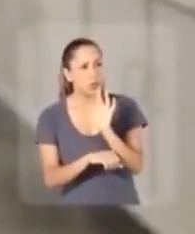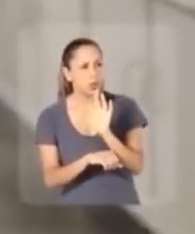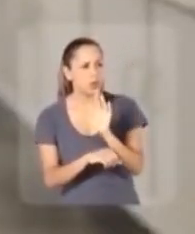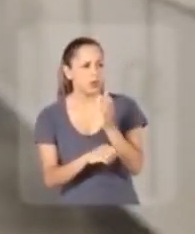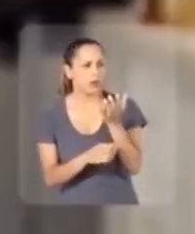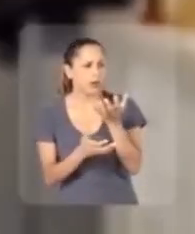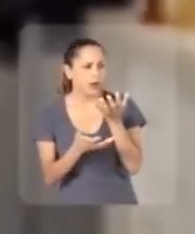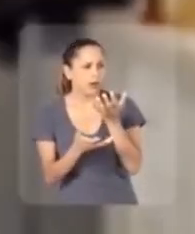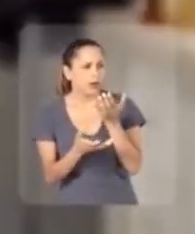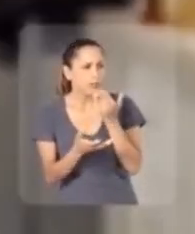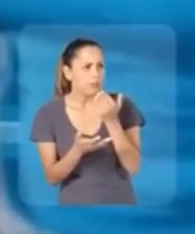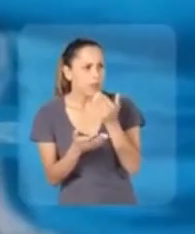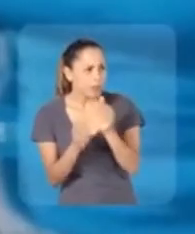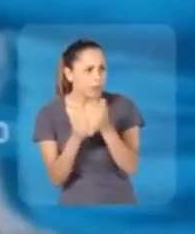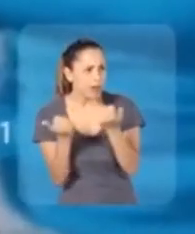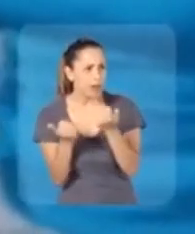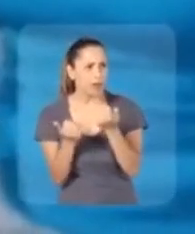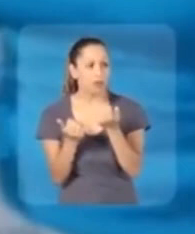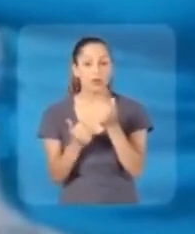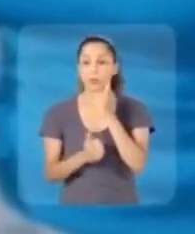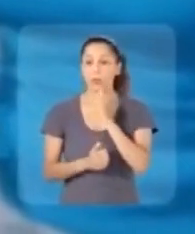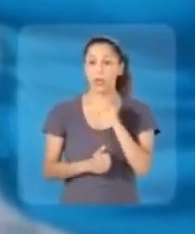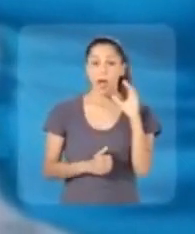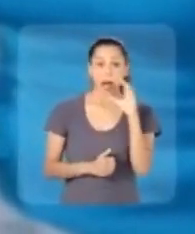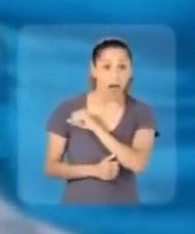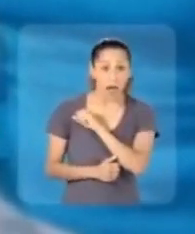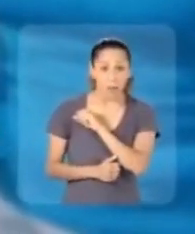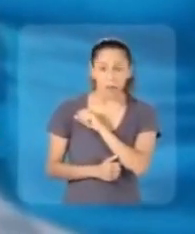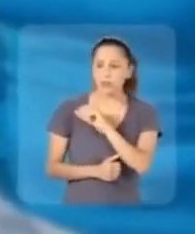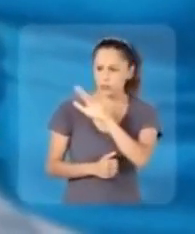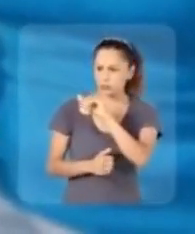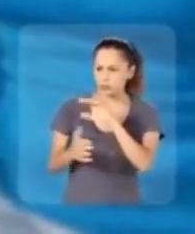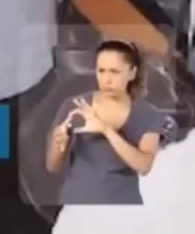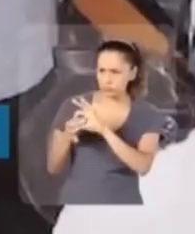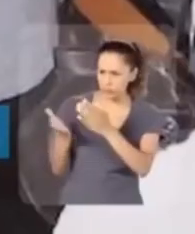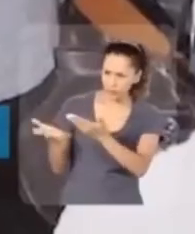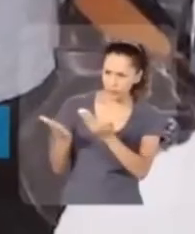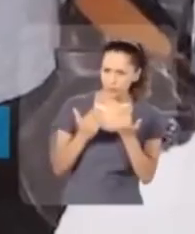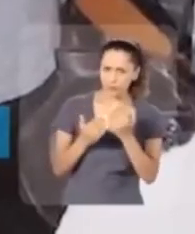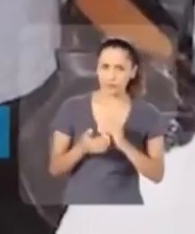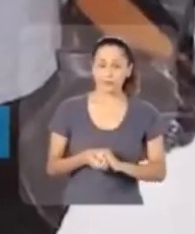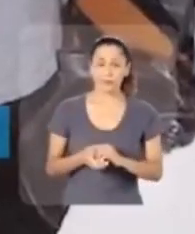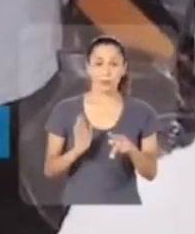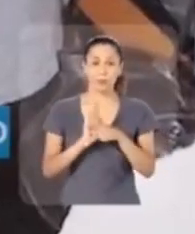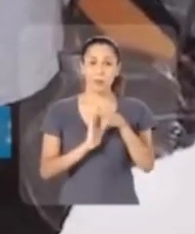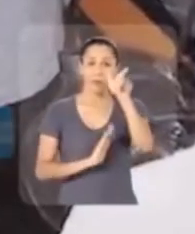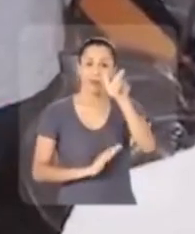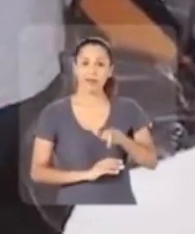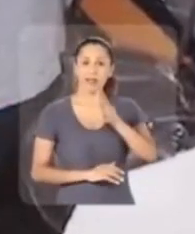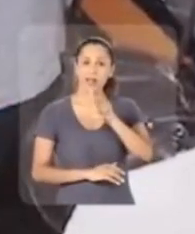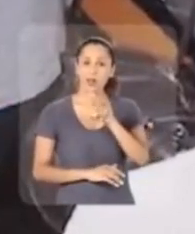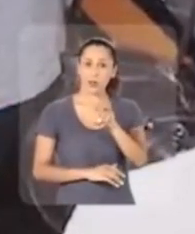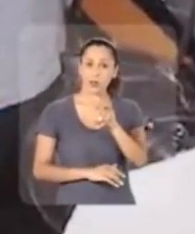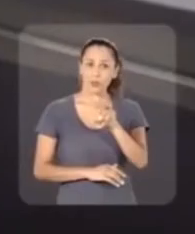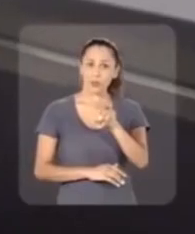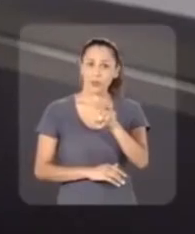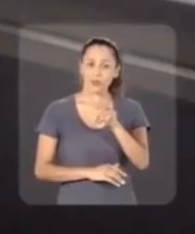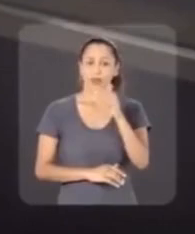mulher ali, porque eu quero um pão. Imediatamente ela olhou e estendeu a mão e falou assim, deixa ele entrar. Foi a própria Lu Alckmin.